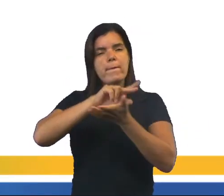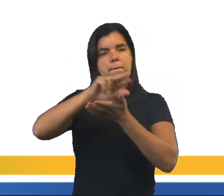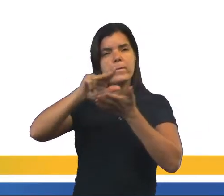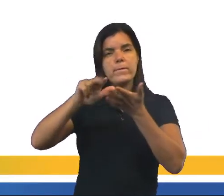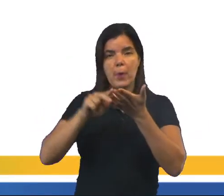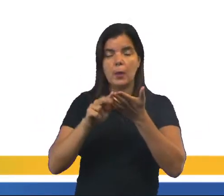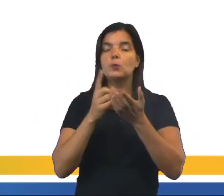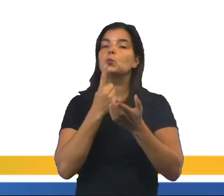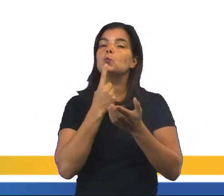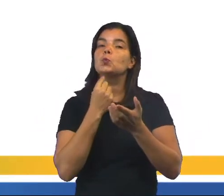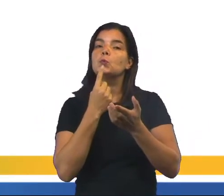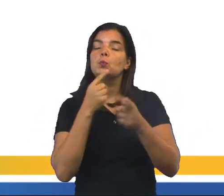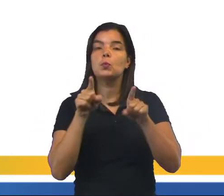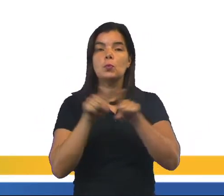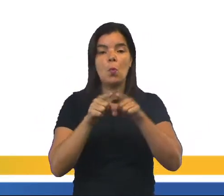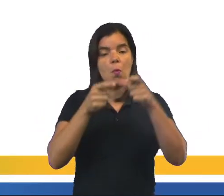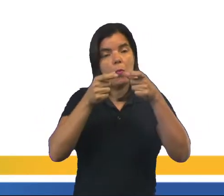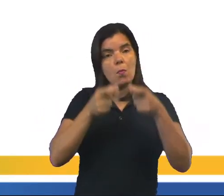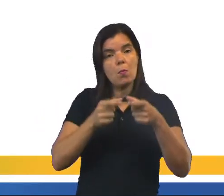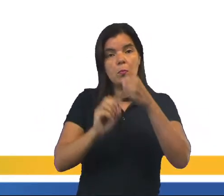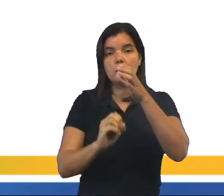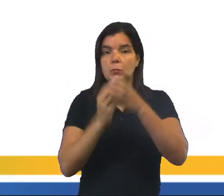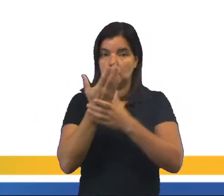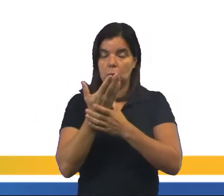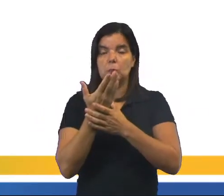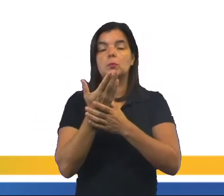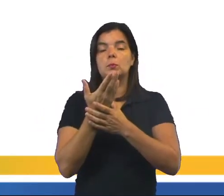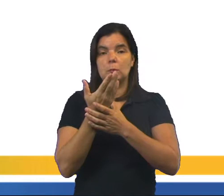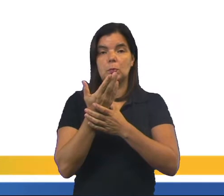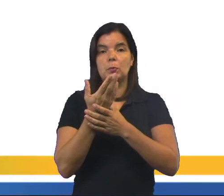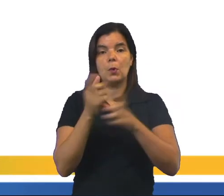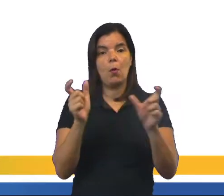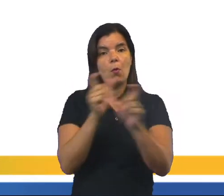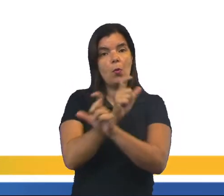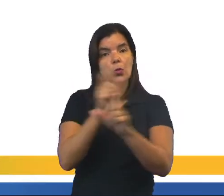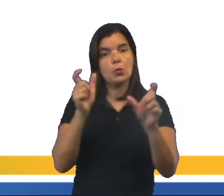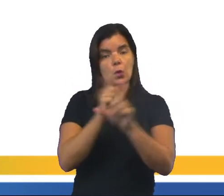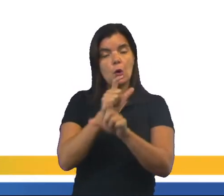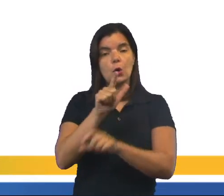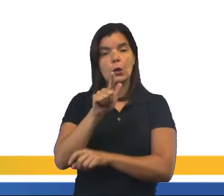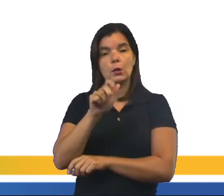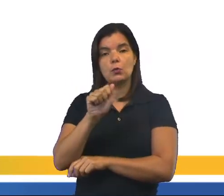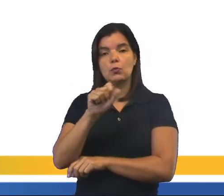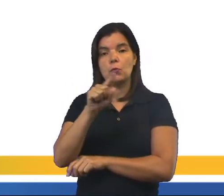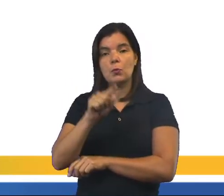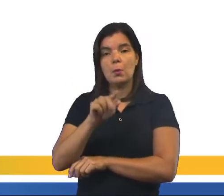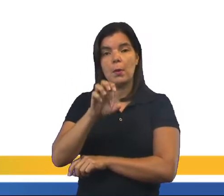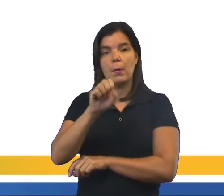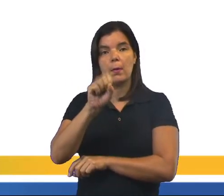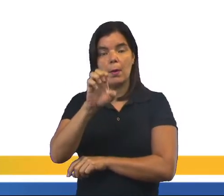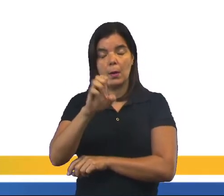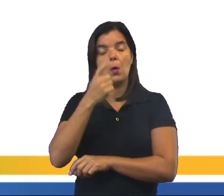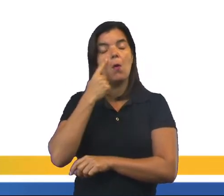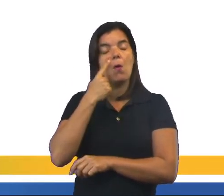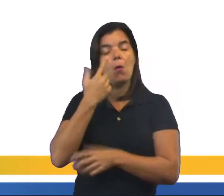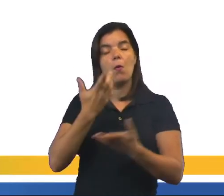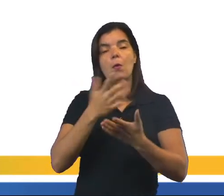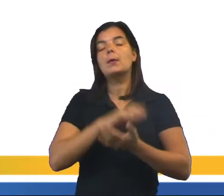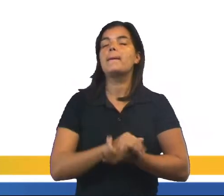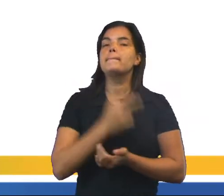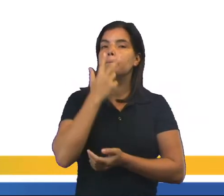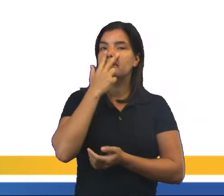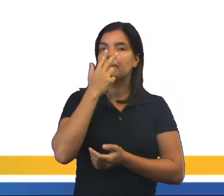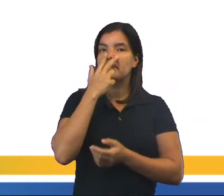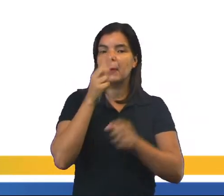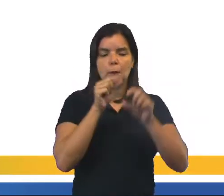sanguíneos. São o local onde ocorrem as trocas gasosas. Olha só como é que eles funcionam. Parece aí